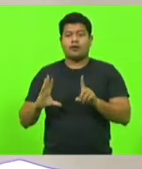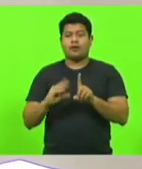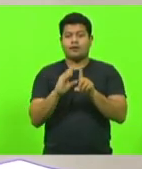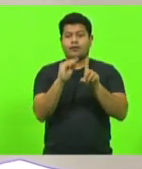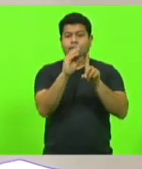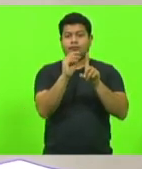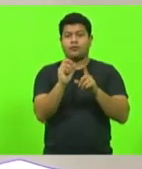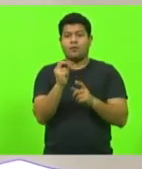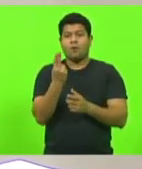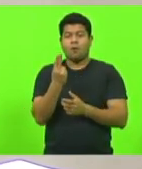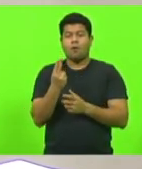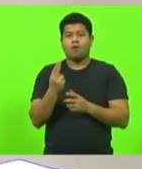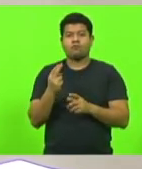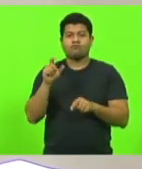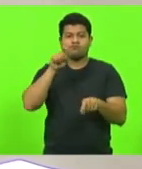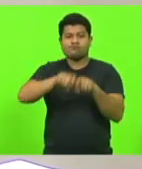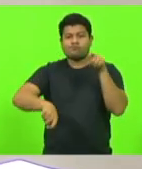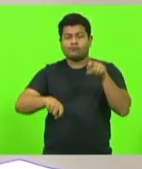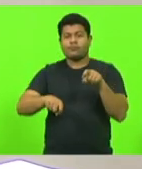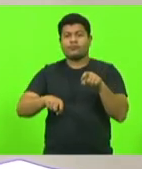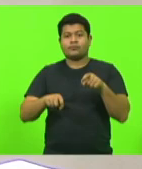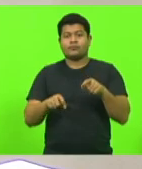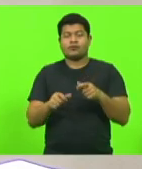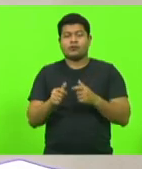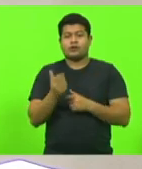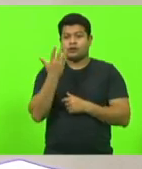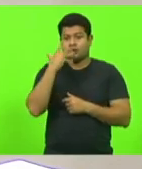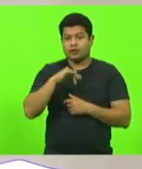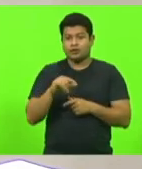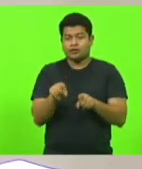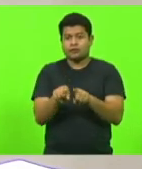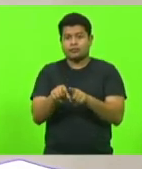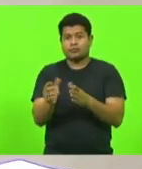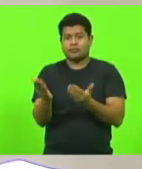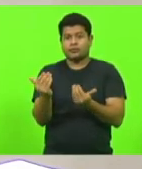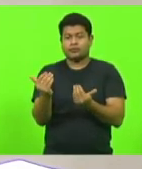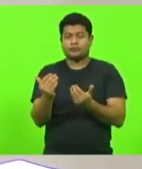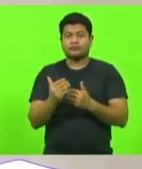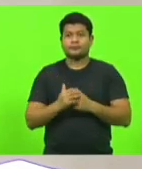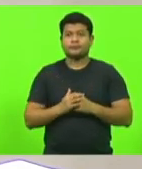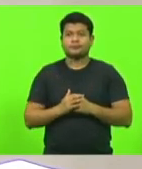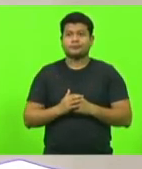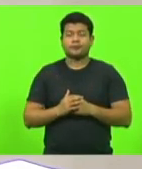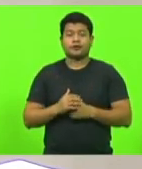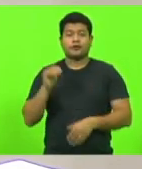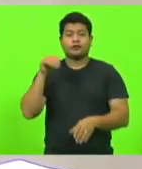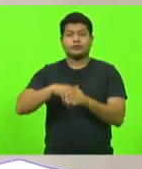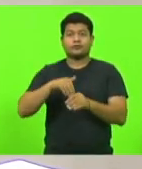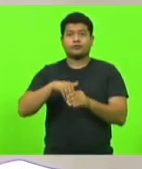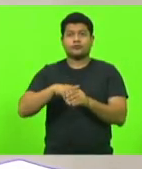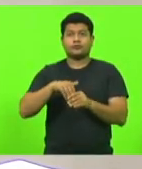exploração sexual de crianças e adolescentes. Em votação,